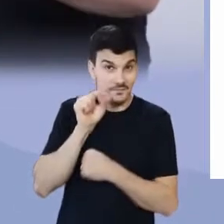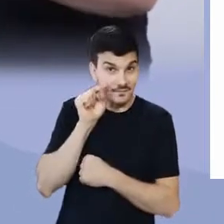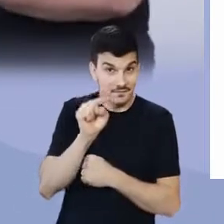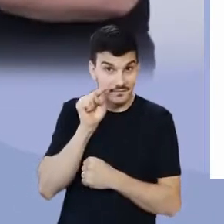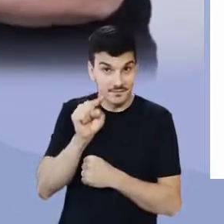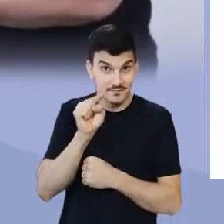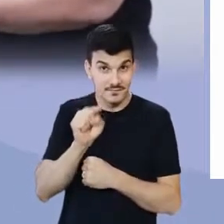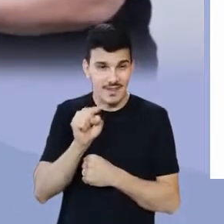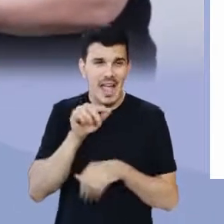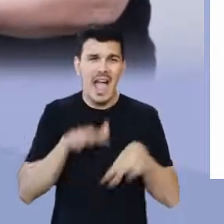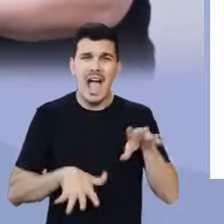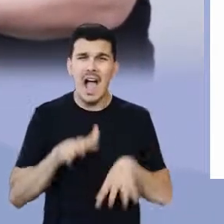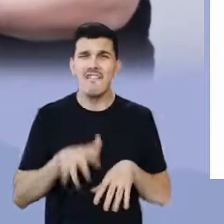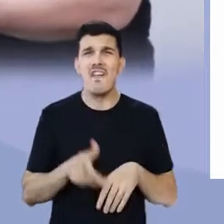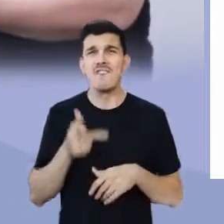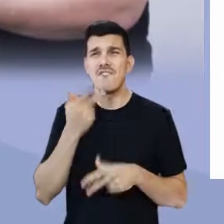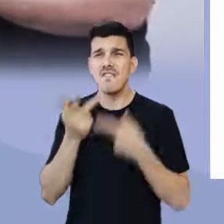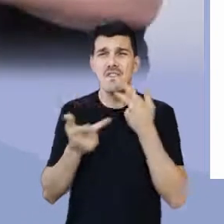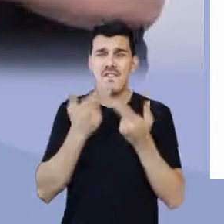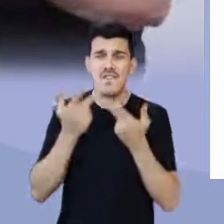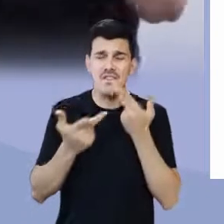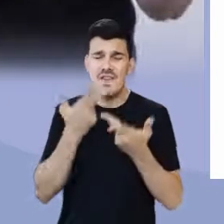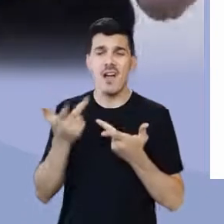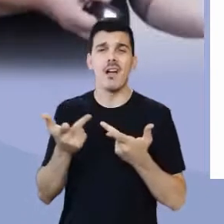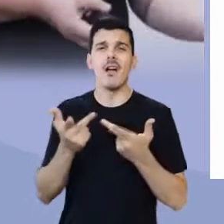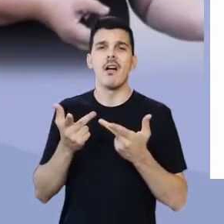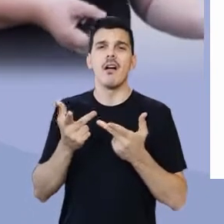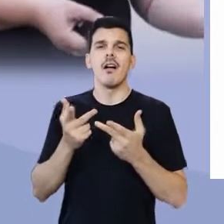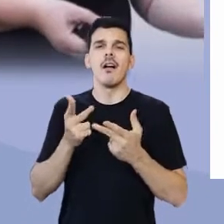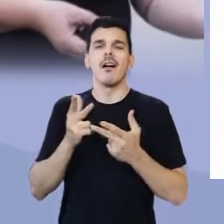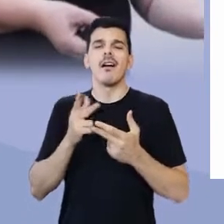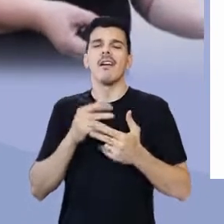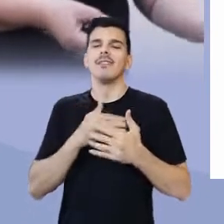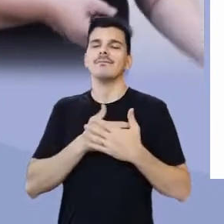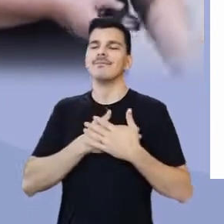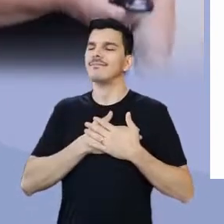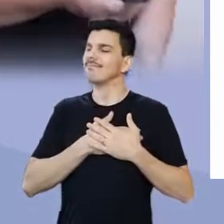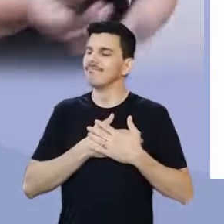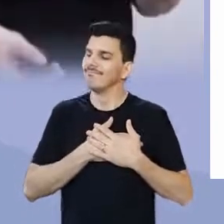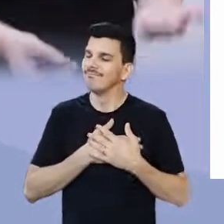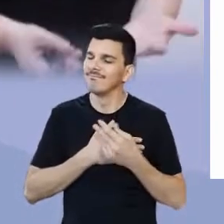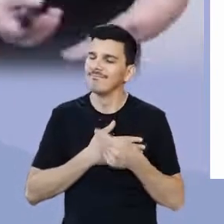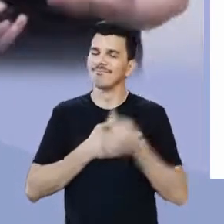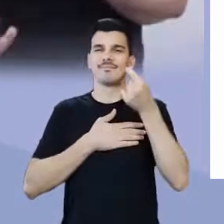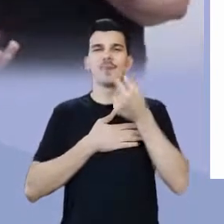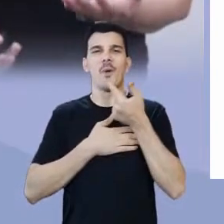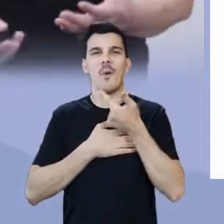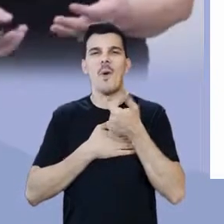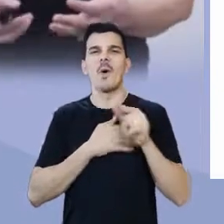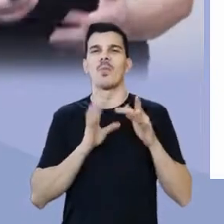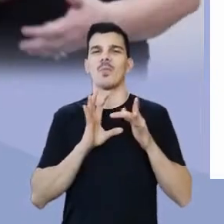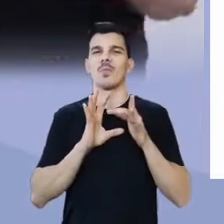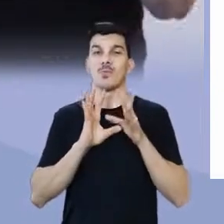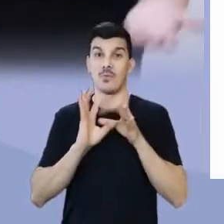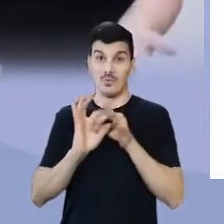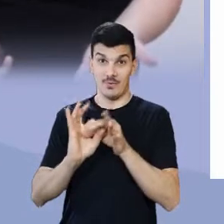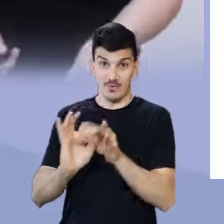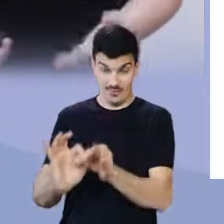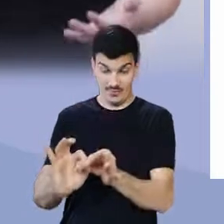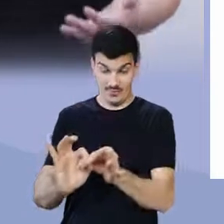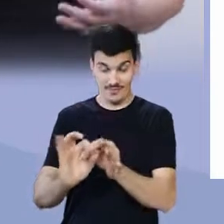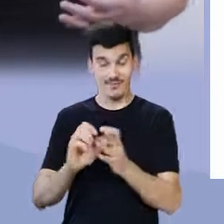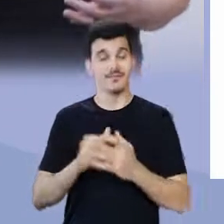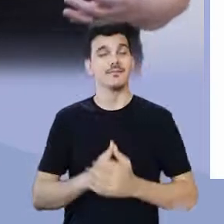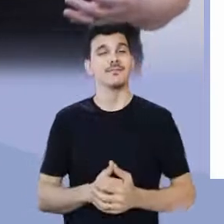no lugar de às vezes dizer, usa uma outra situação, uma outra